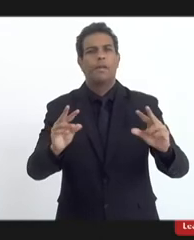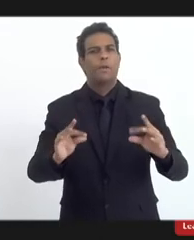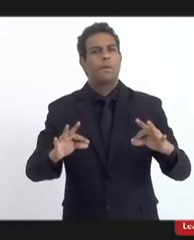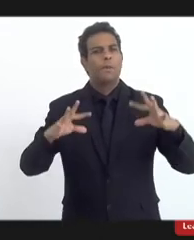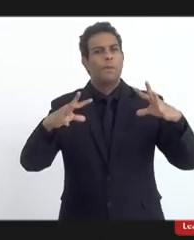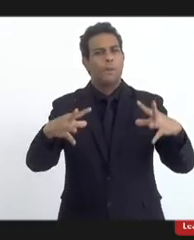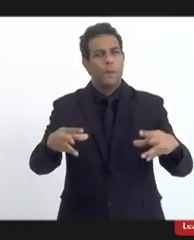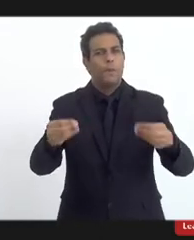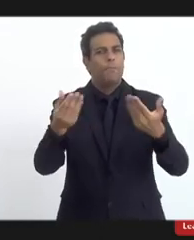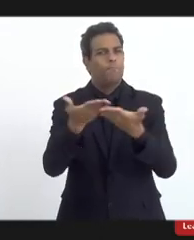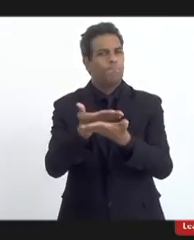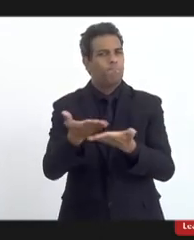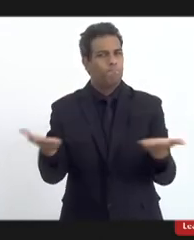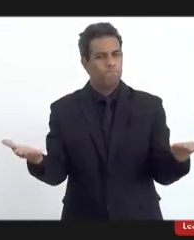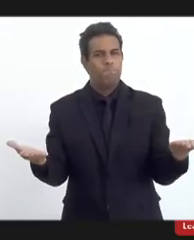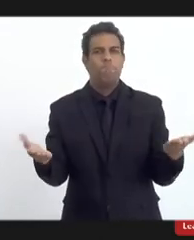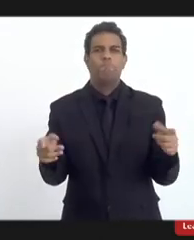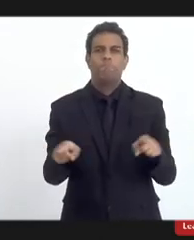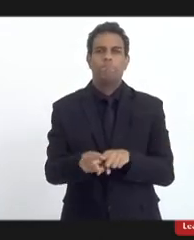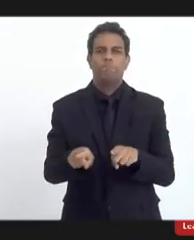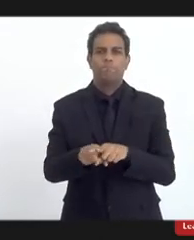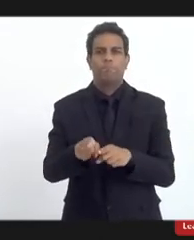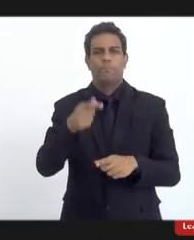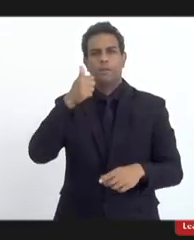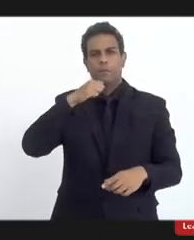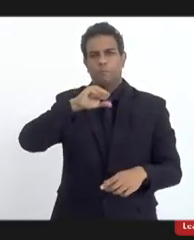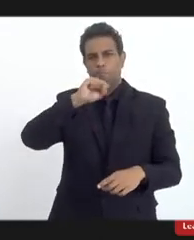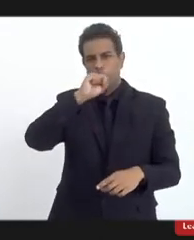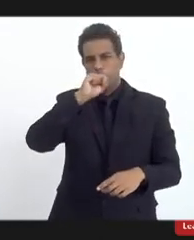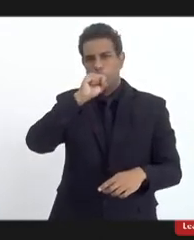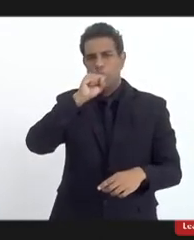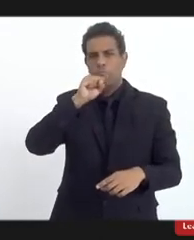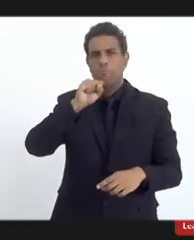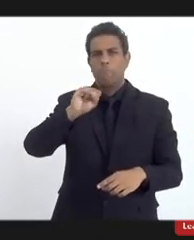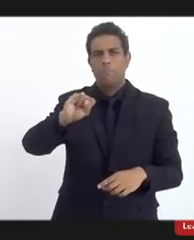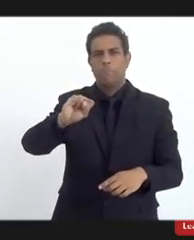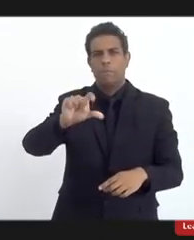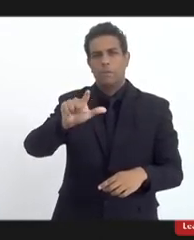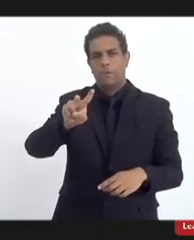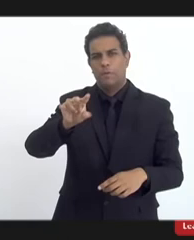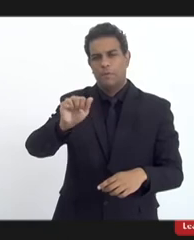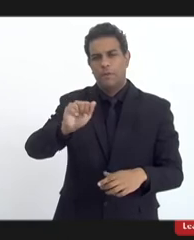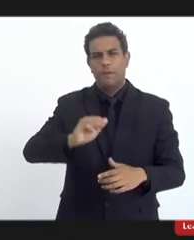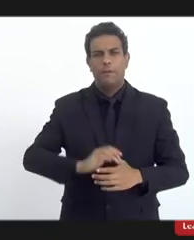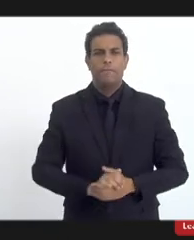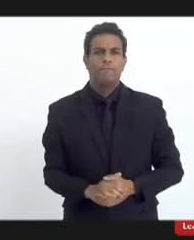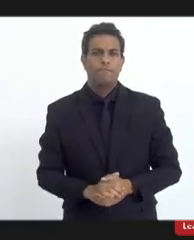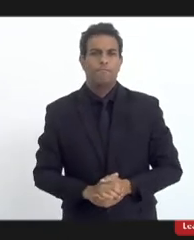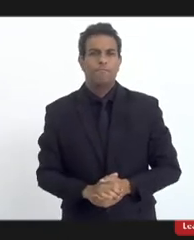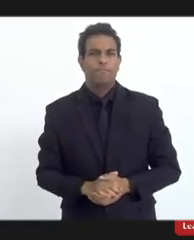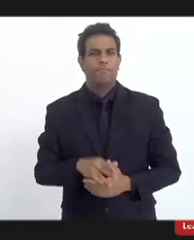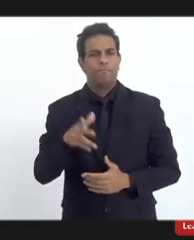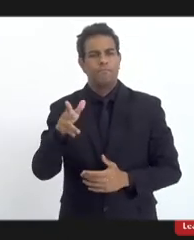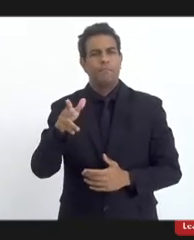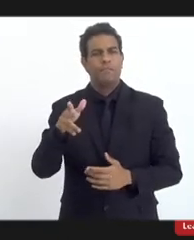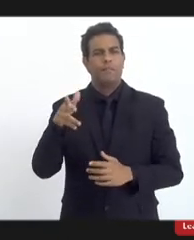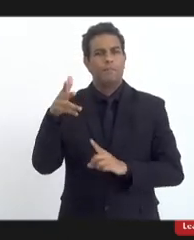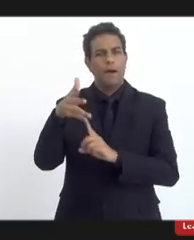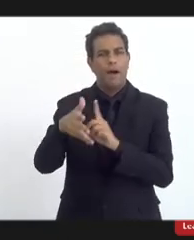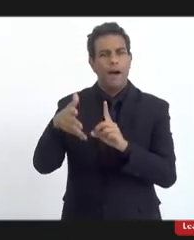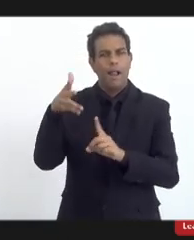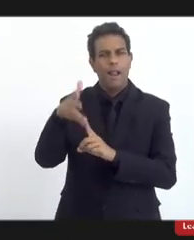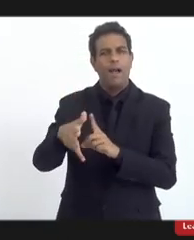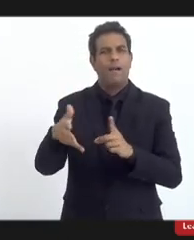a mãe Silvia que deu aquele depoimento